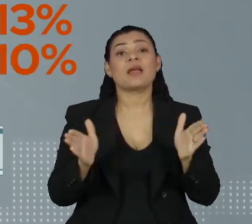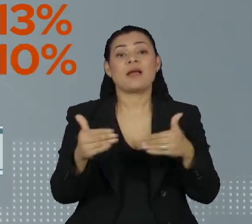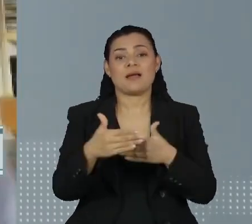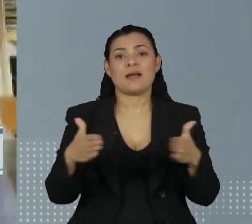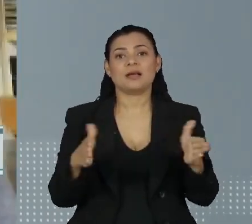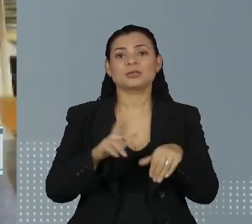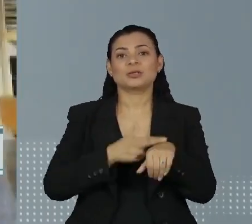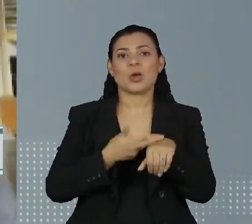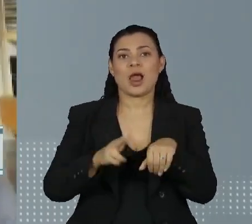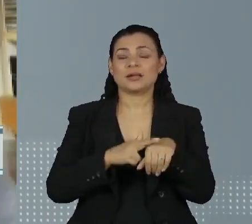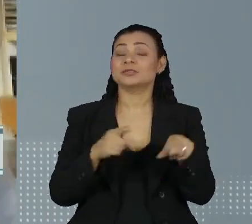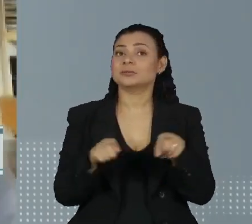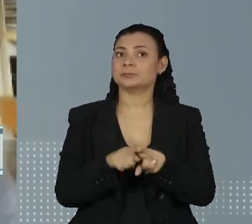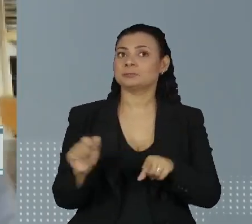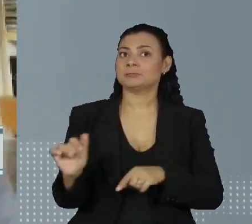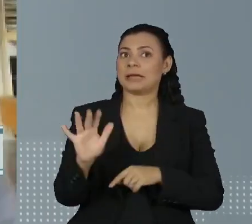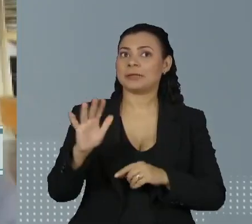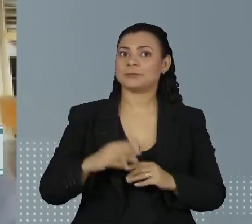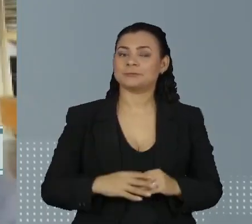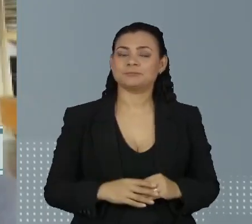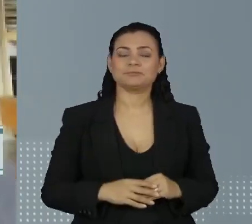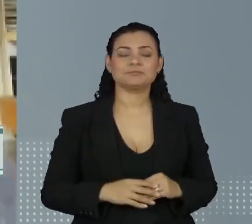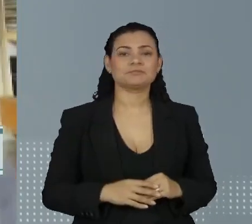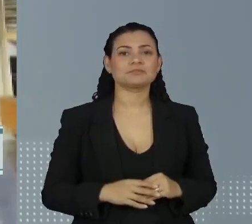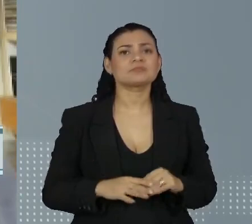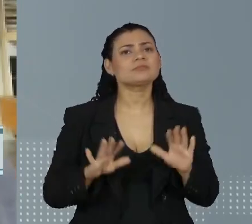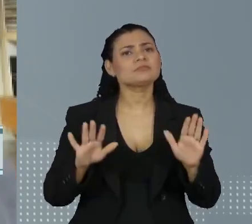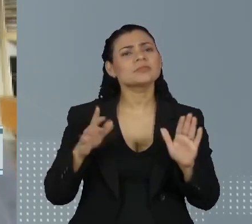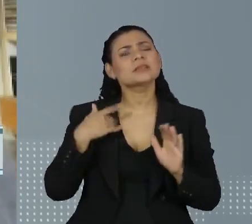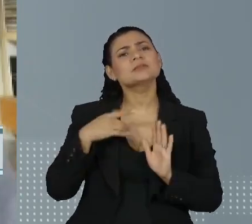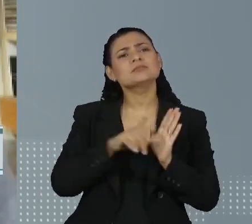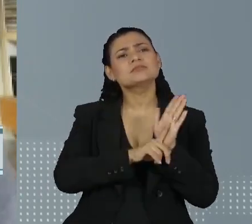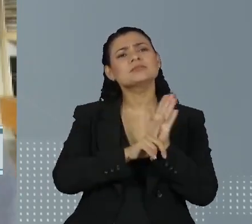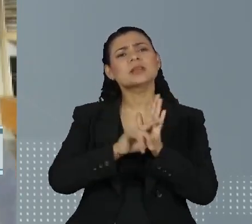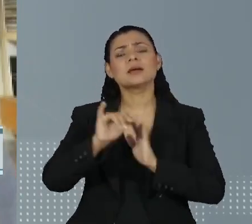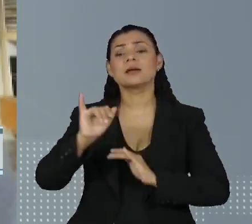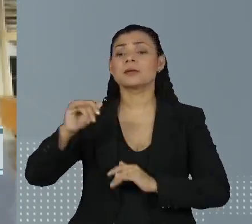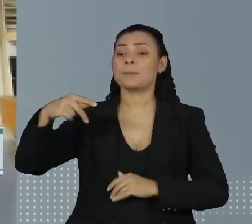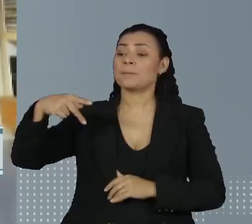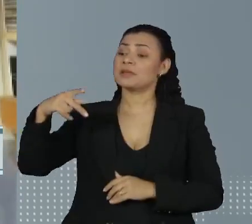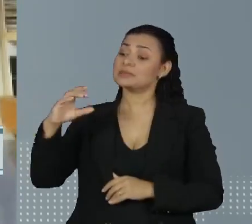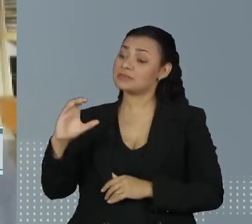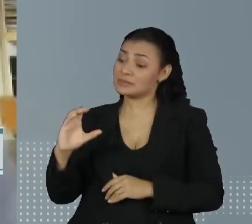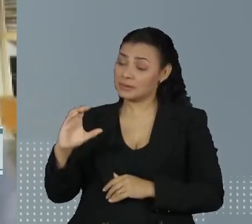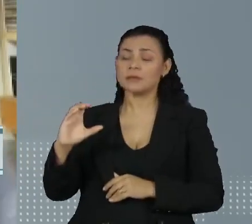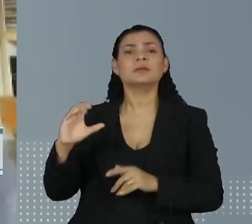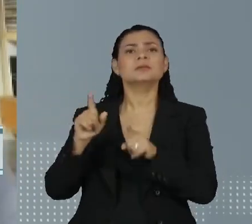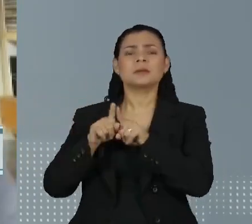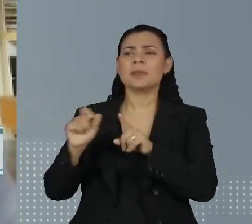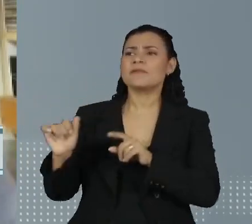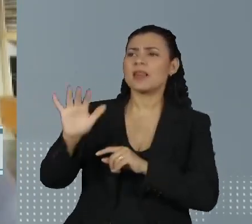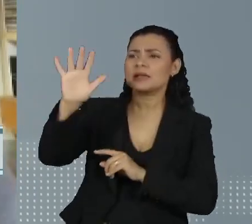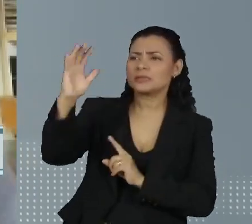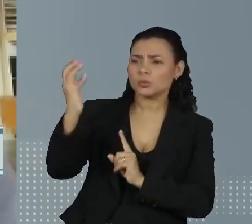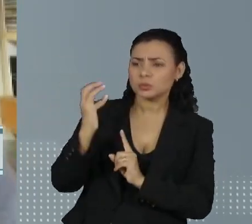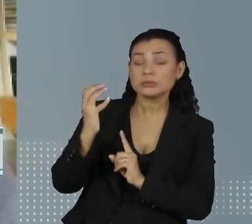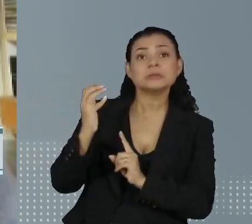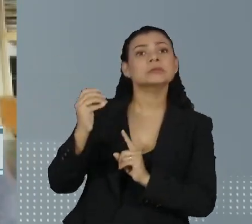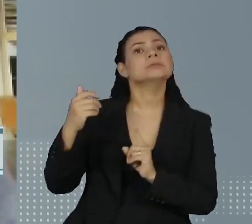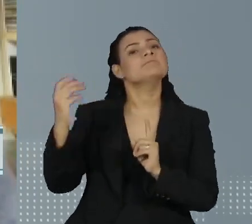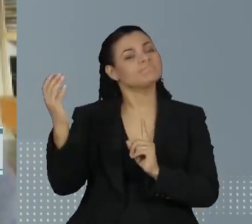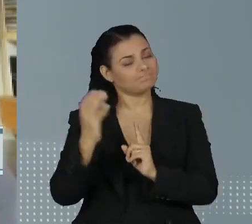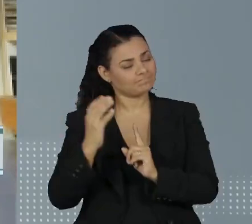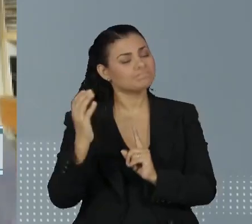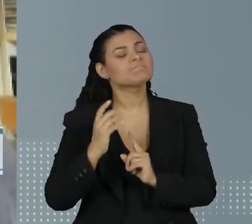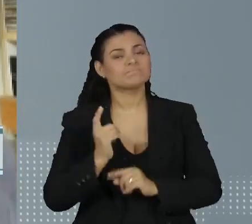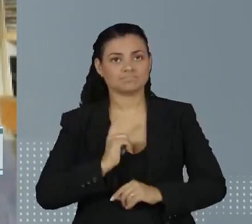Quando nós analisamos o IPC como um e a inflação, ele ficou acima, tá?